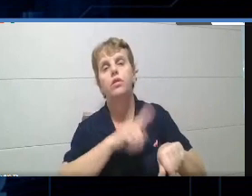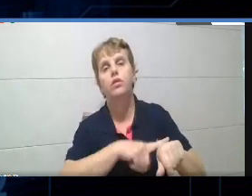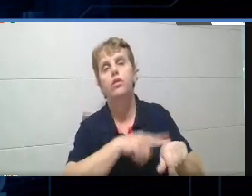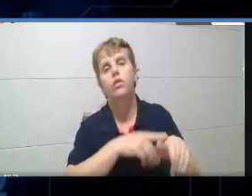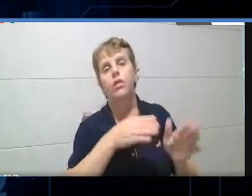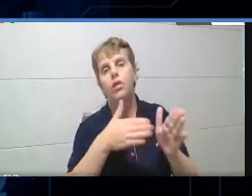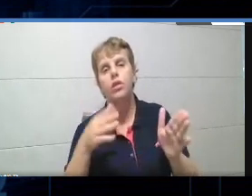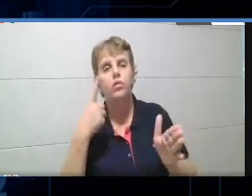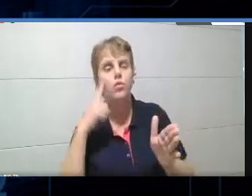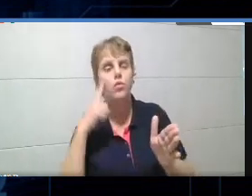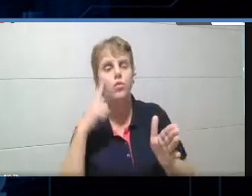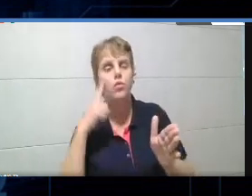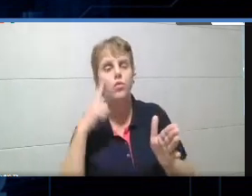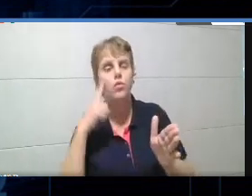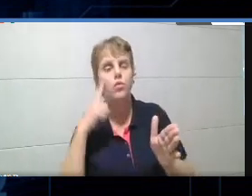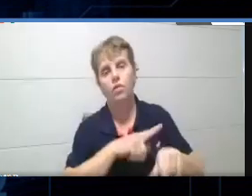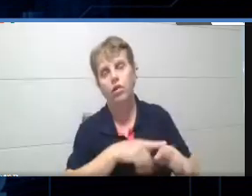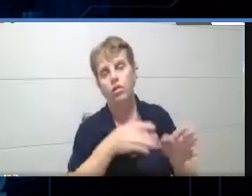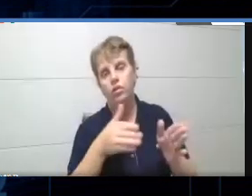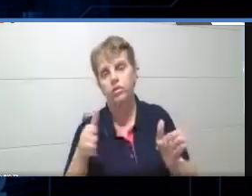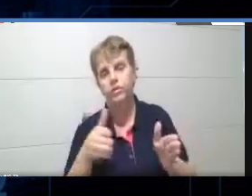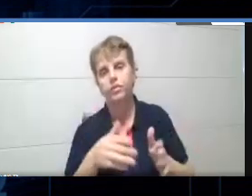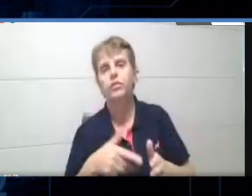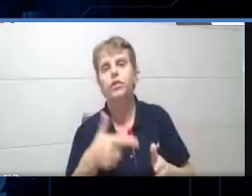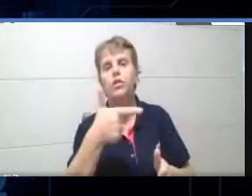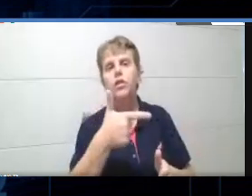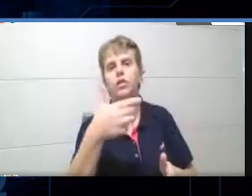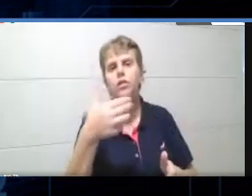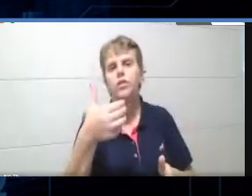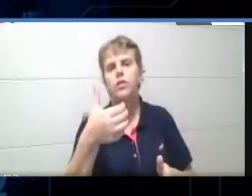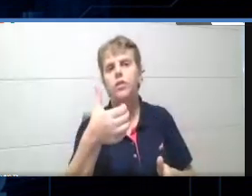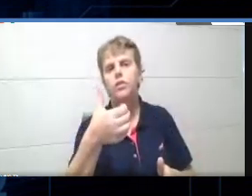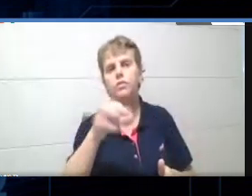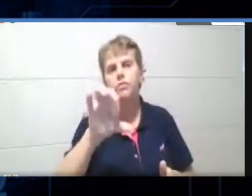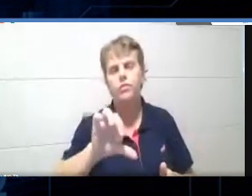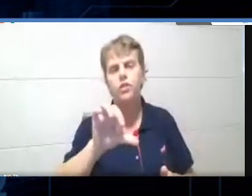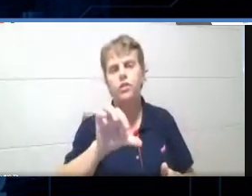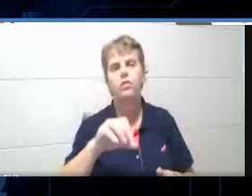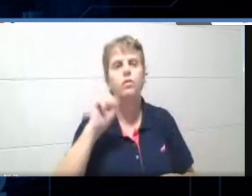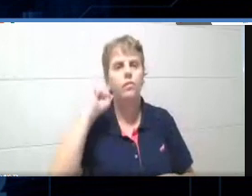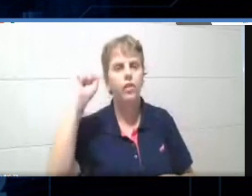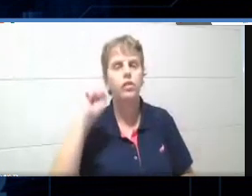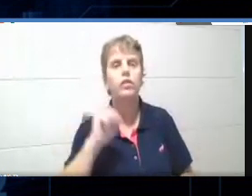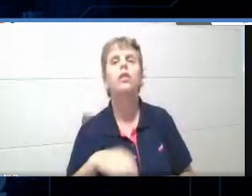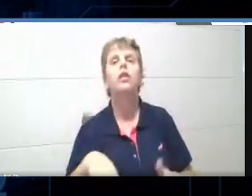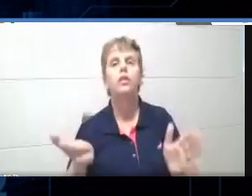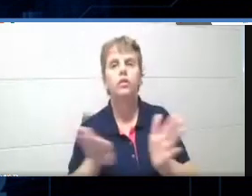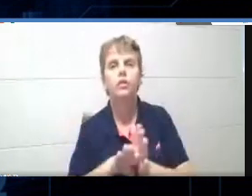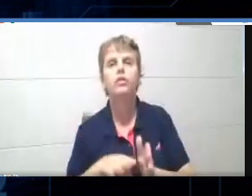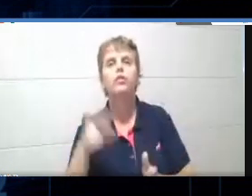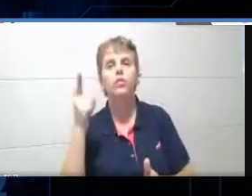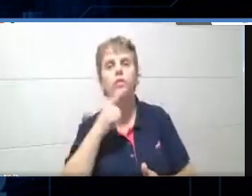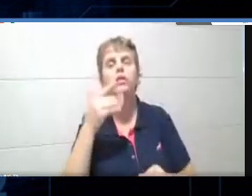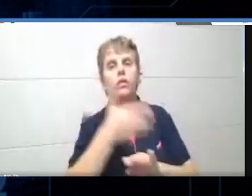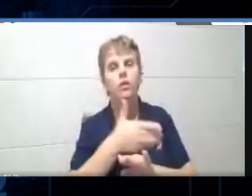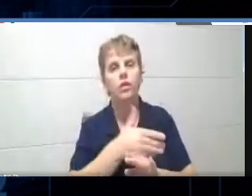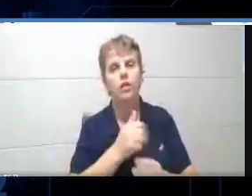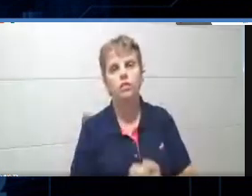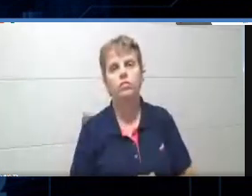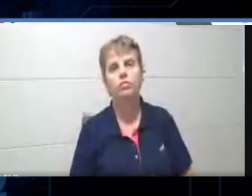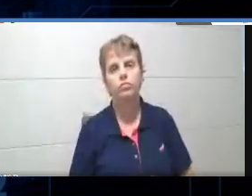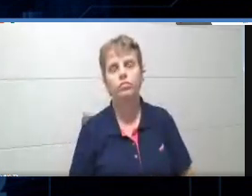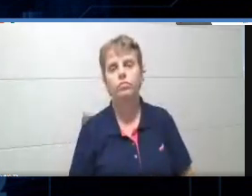aqui, coloquei aqui para o dia 29 de abril, é essa hora, até esse momento eles poderão acessar. Então, daí não é